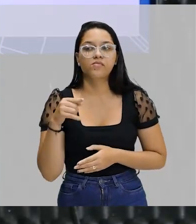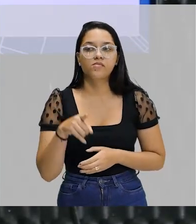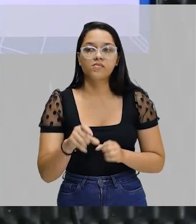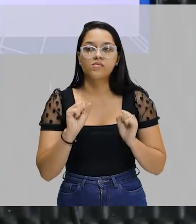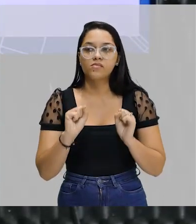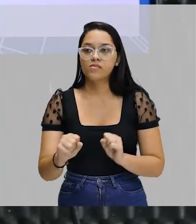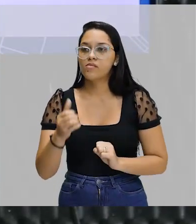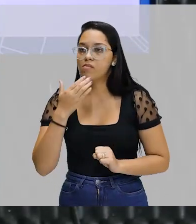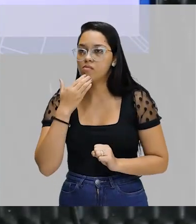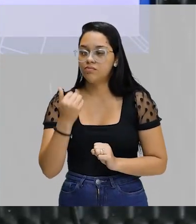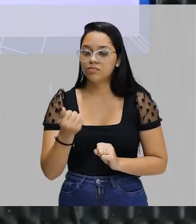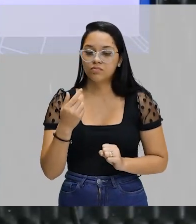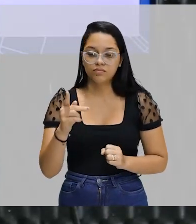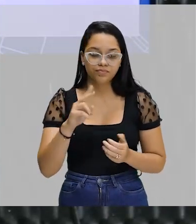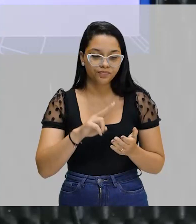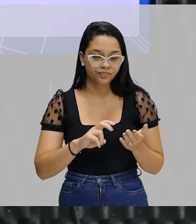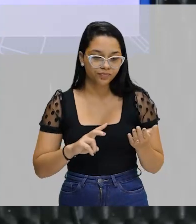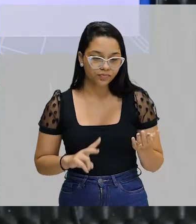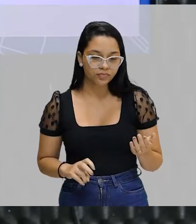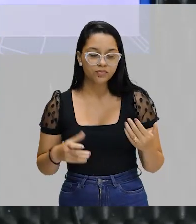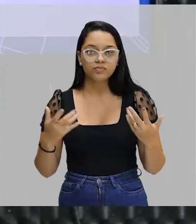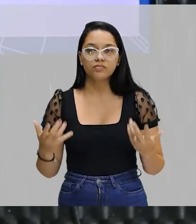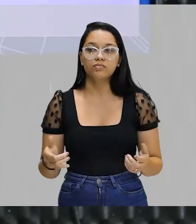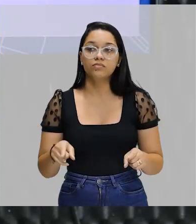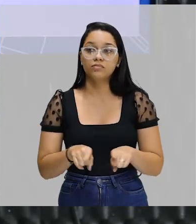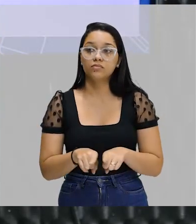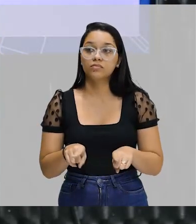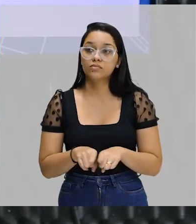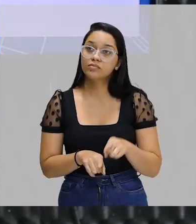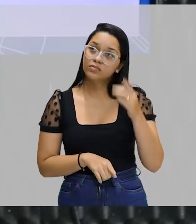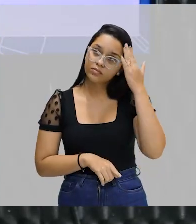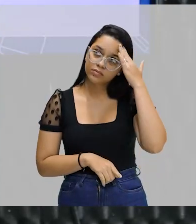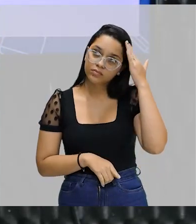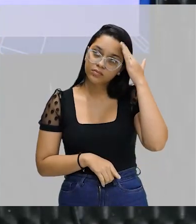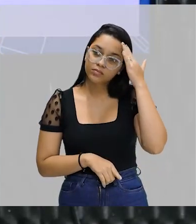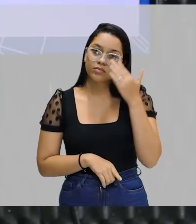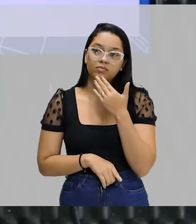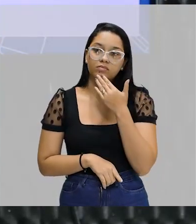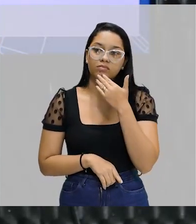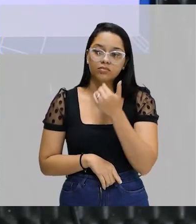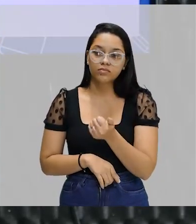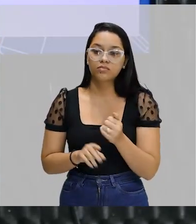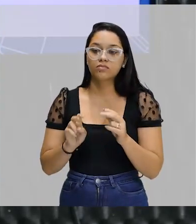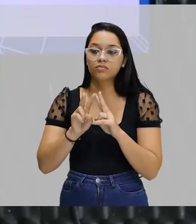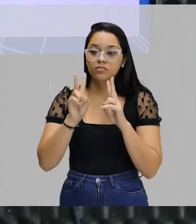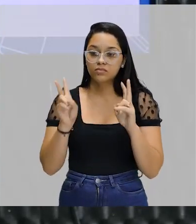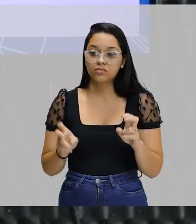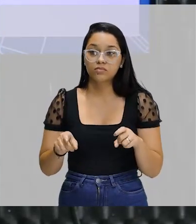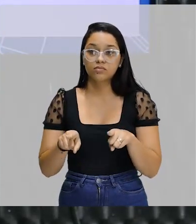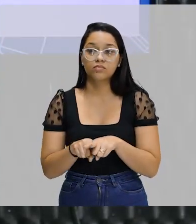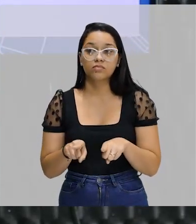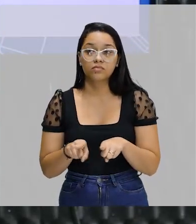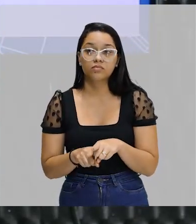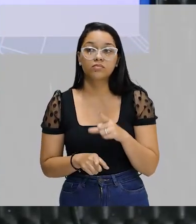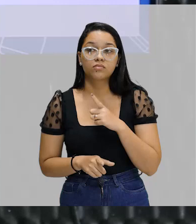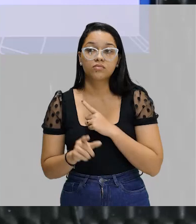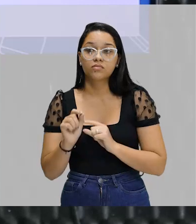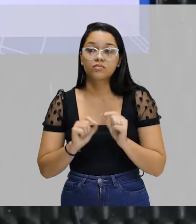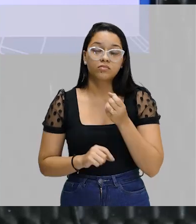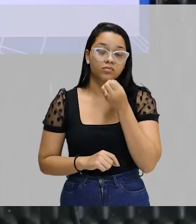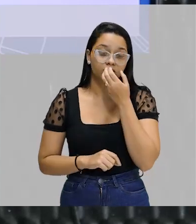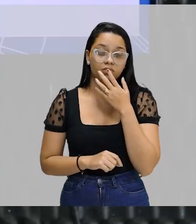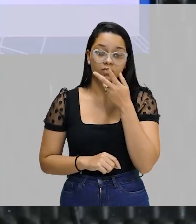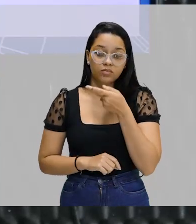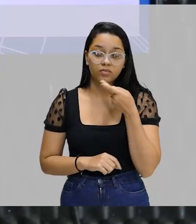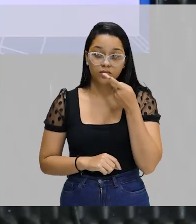melhorar o seu vocabulário, para você entender melhor os textos, para você ter uma boa